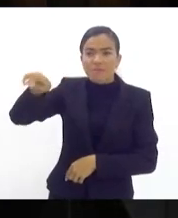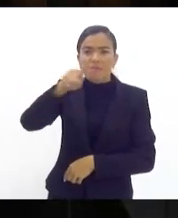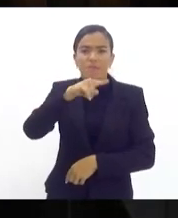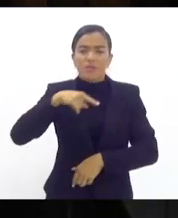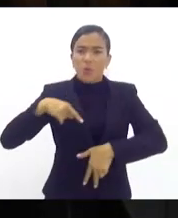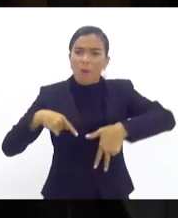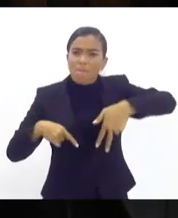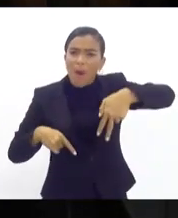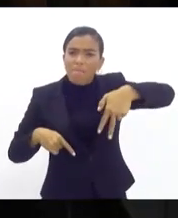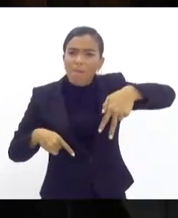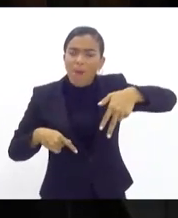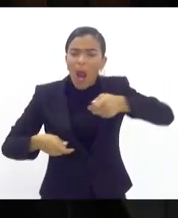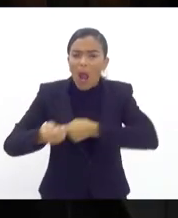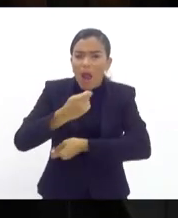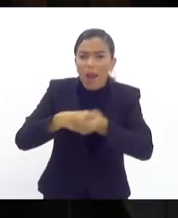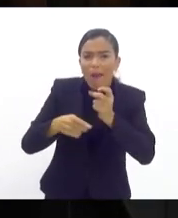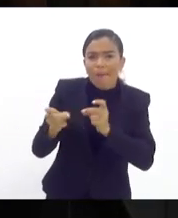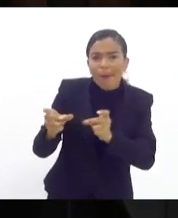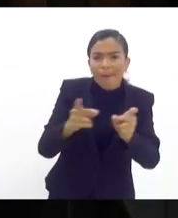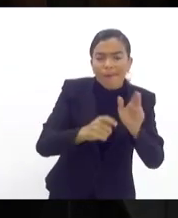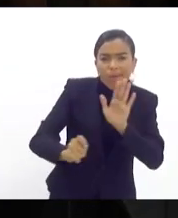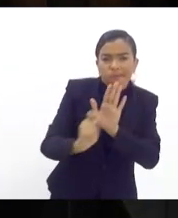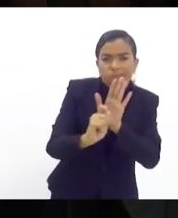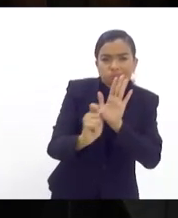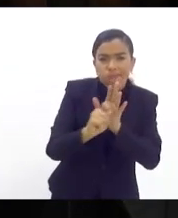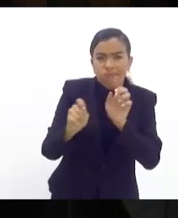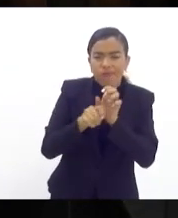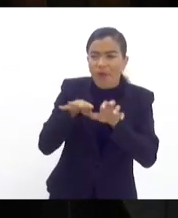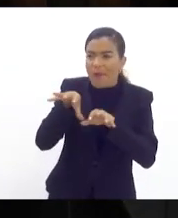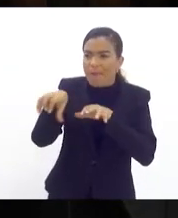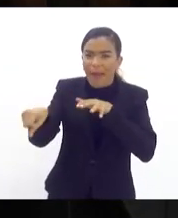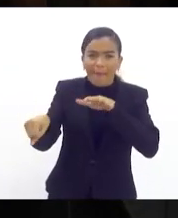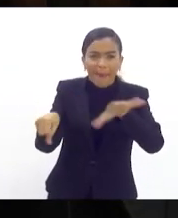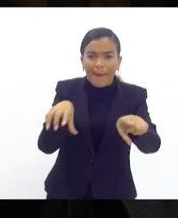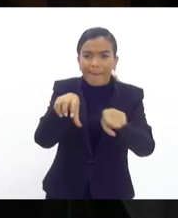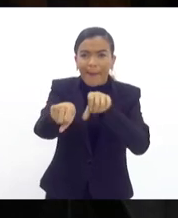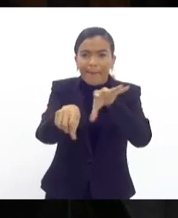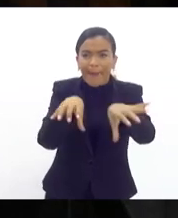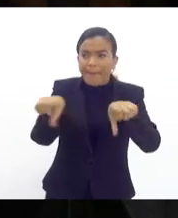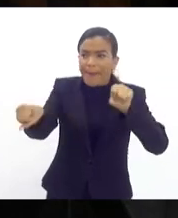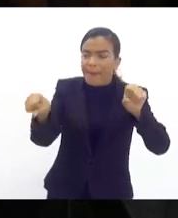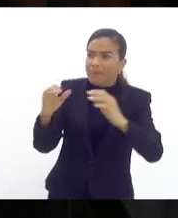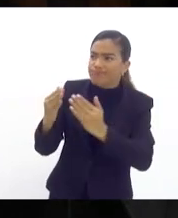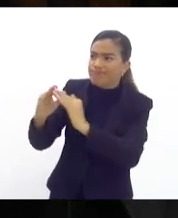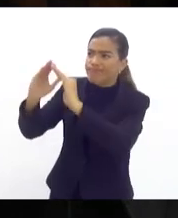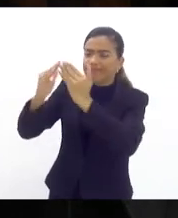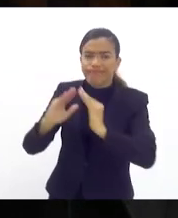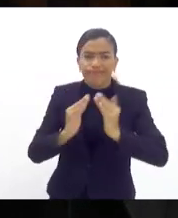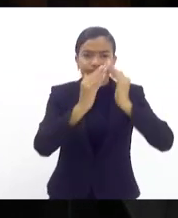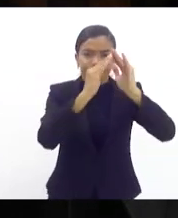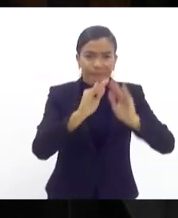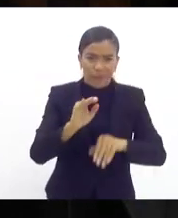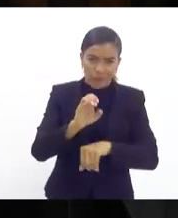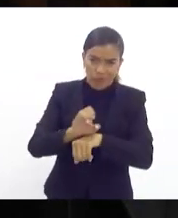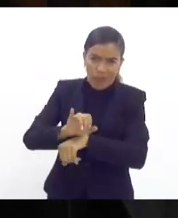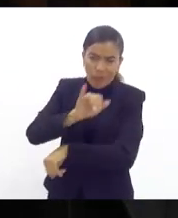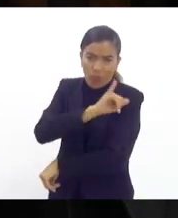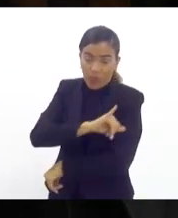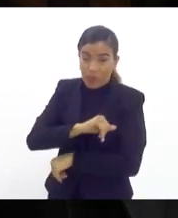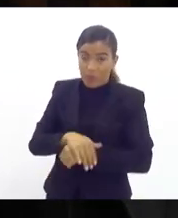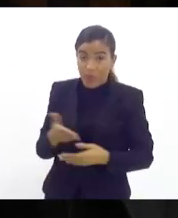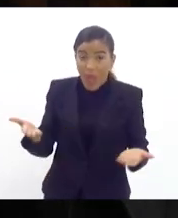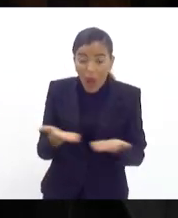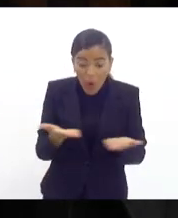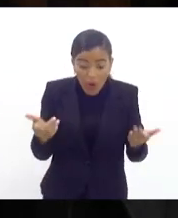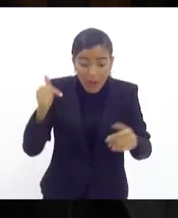por narcotraficantes que vem avançando o seu domínio pelas comunidades do Estado do Rio de Janeiro. E eu quero aqui,